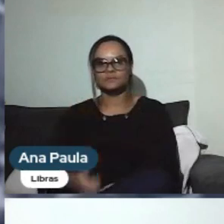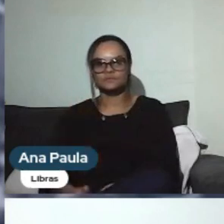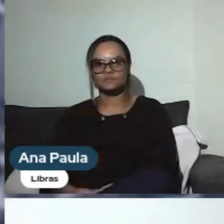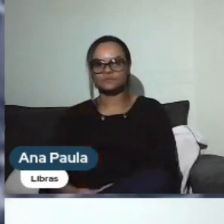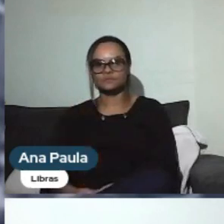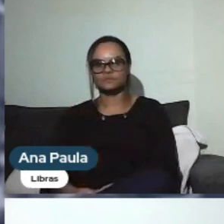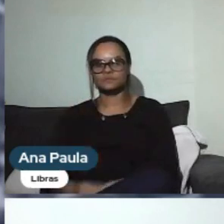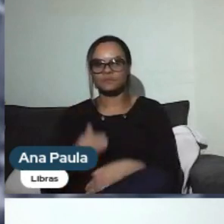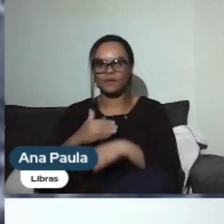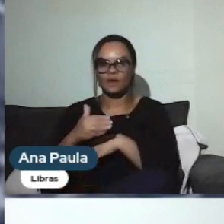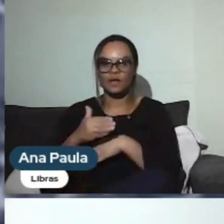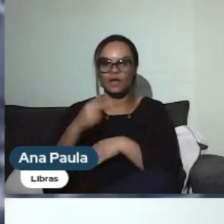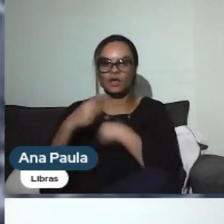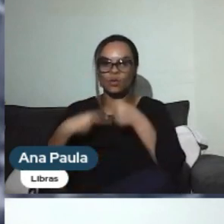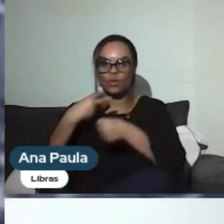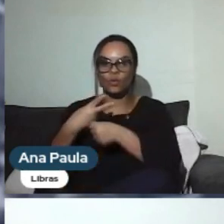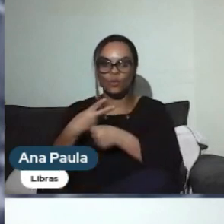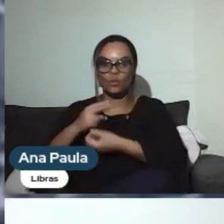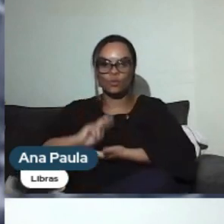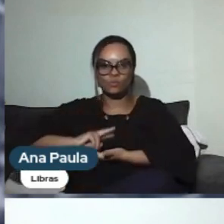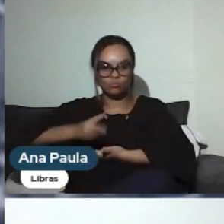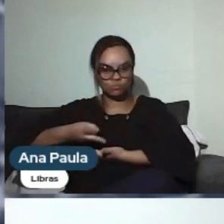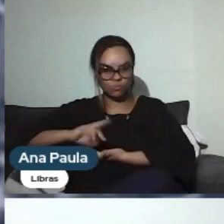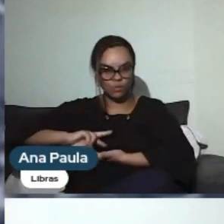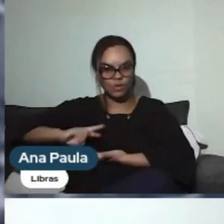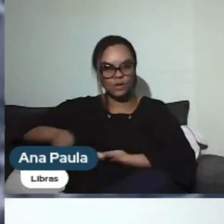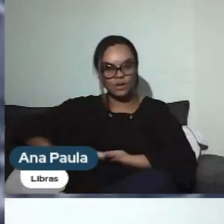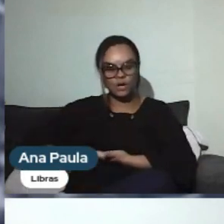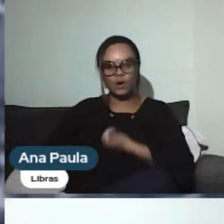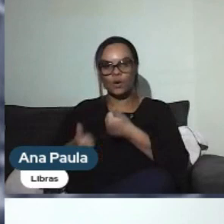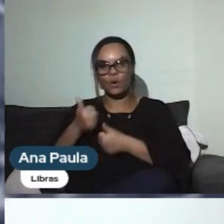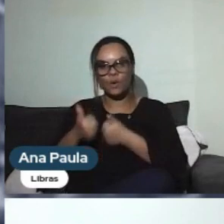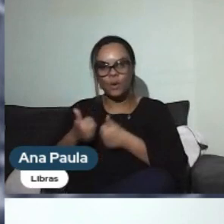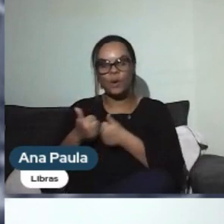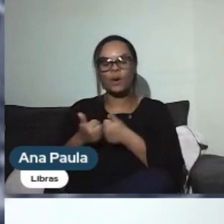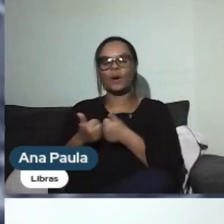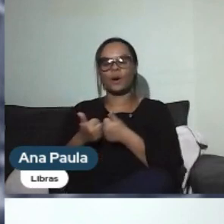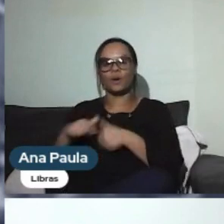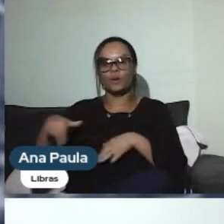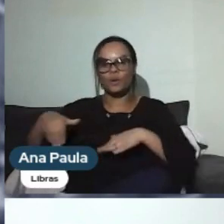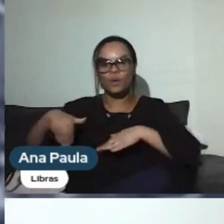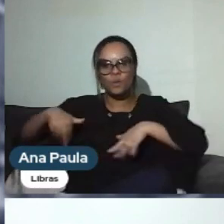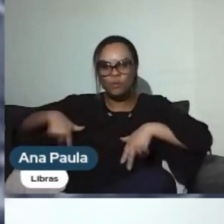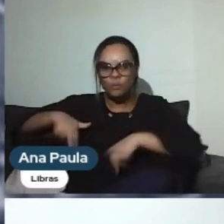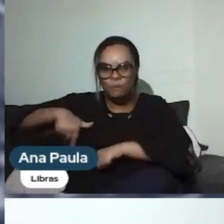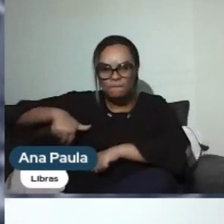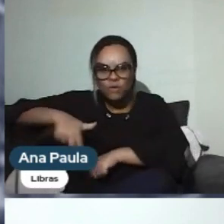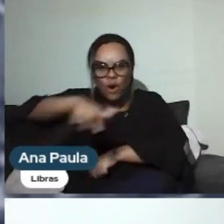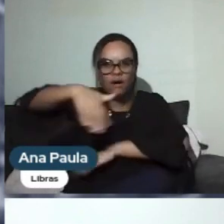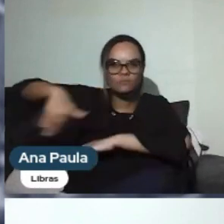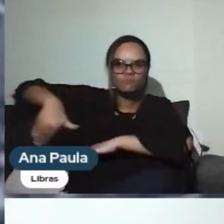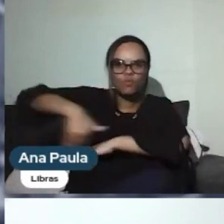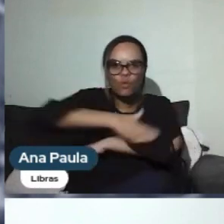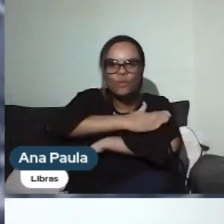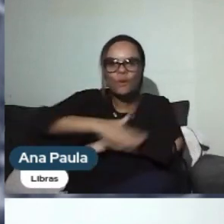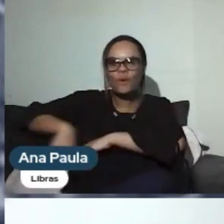a partir do segundo ano de transplante, que aí eu comecei a corrida de rua. Se tornou um hábito mesmo pra mim praticar atividade